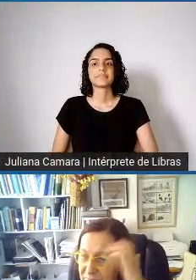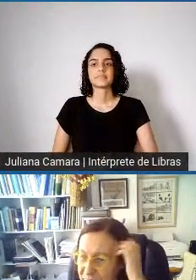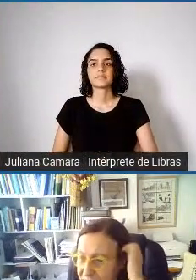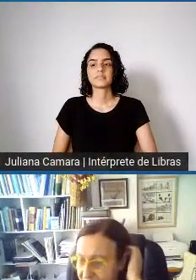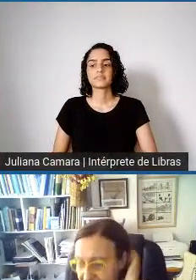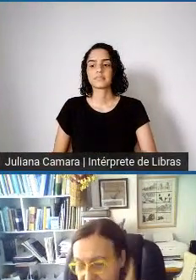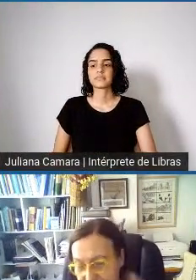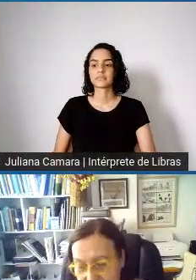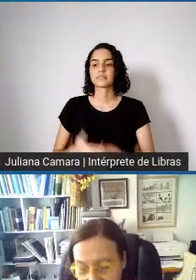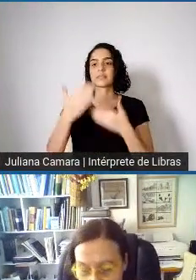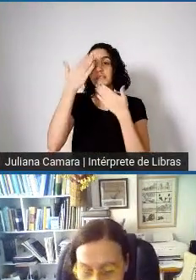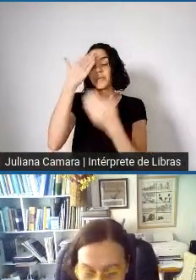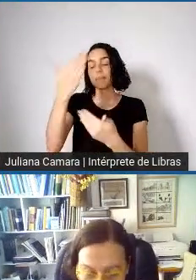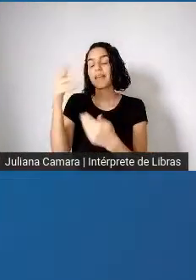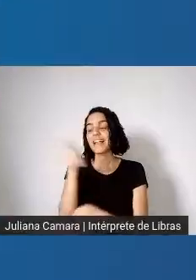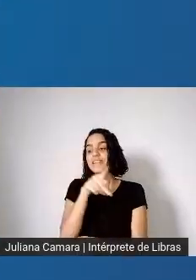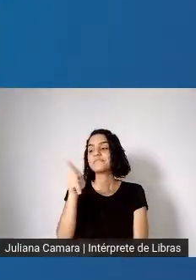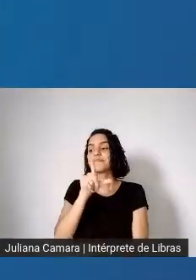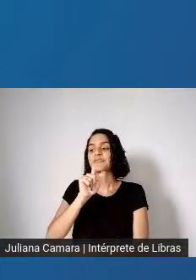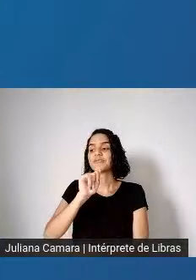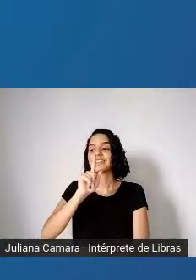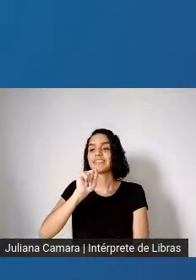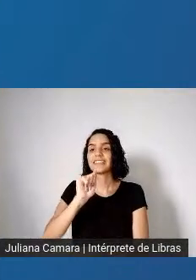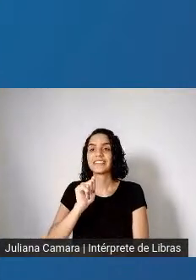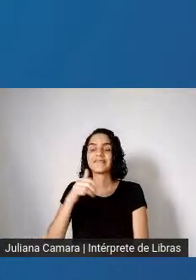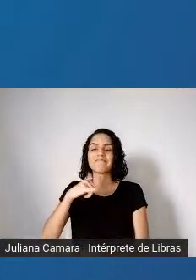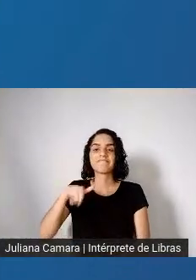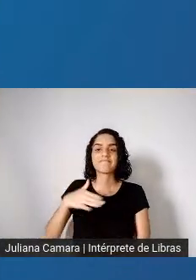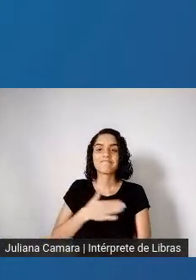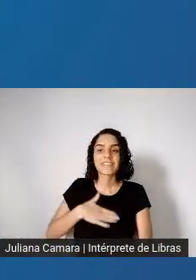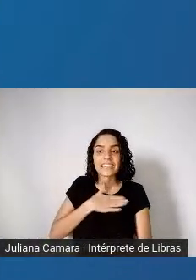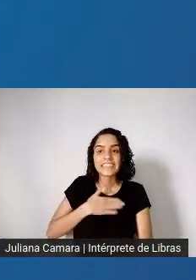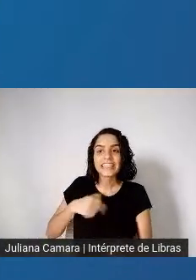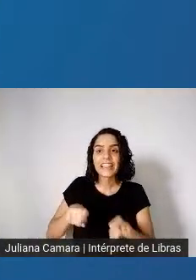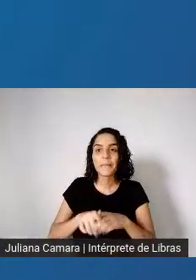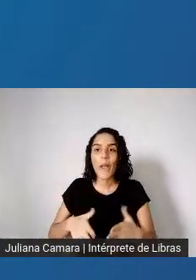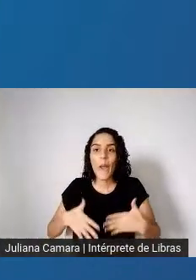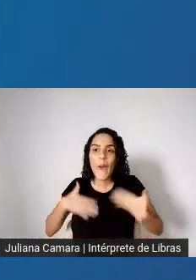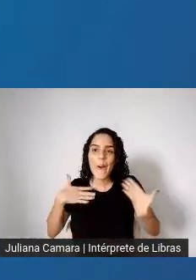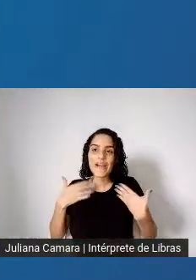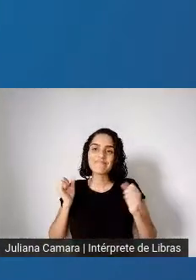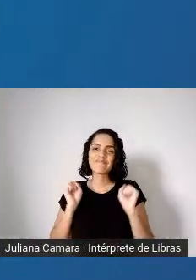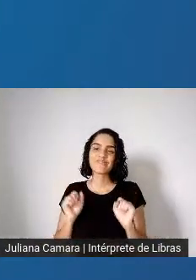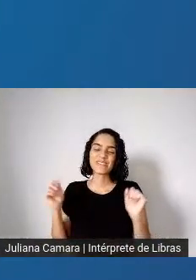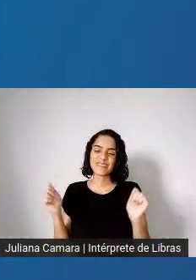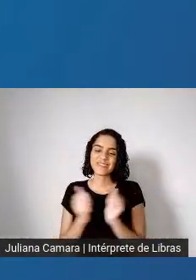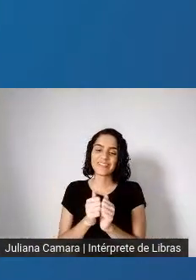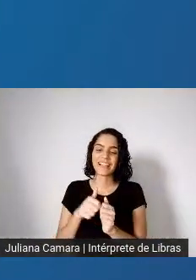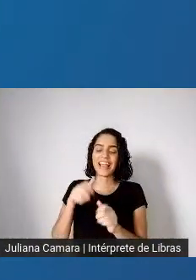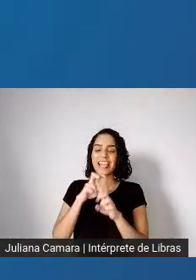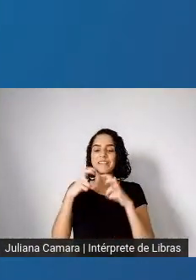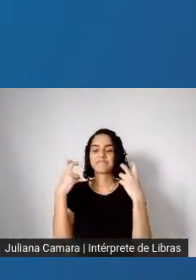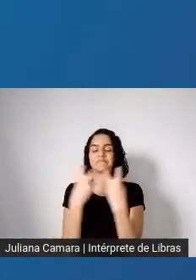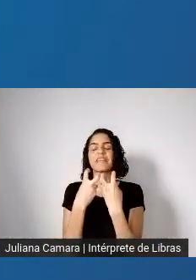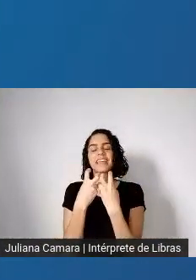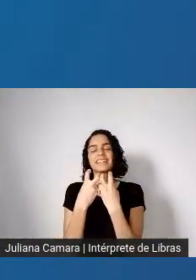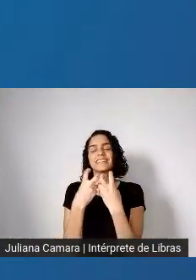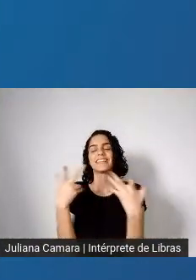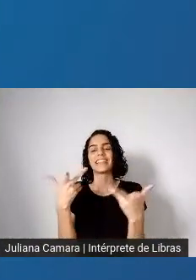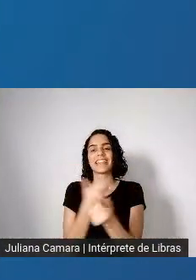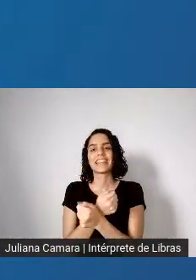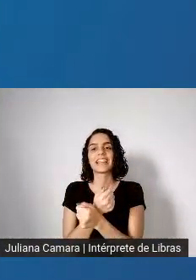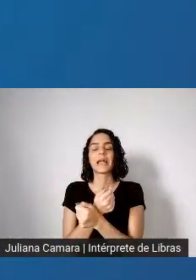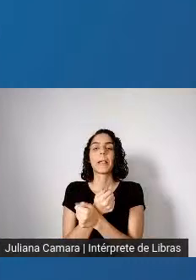Obrigado, professora Lígia, é um prazer, uma honra participar dessa mesa tão justa, suas palavras têm muito a ver pela,